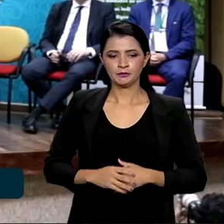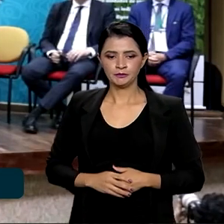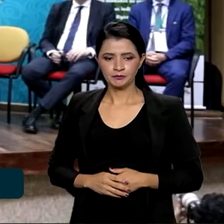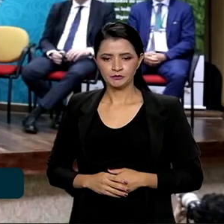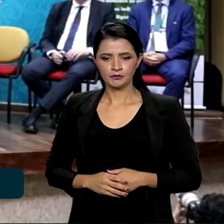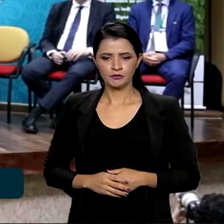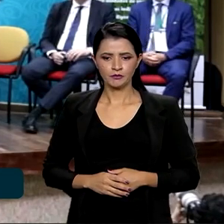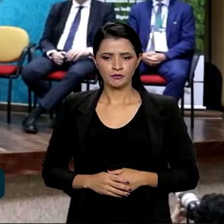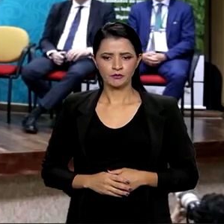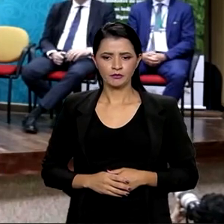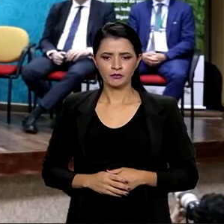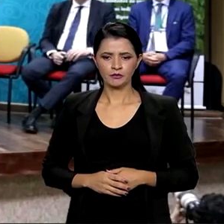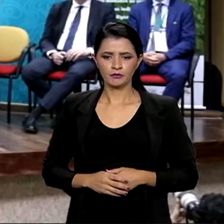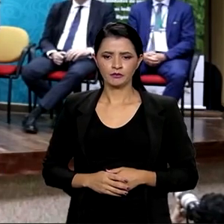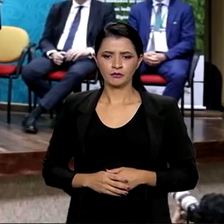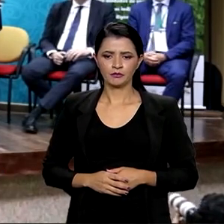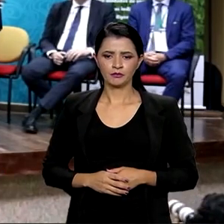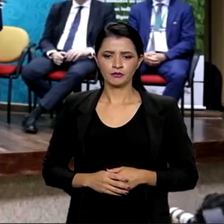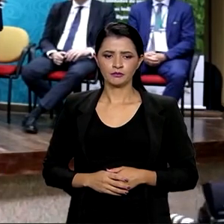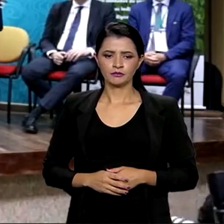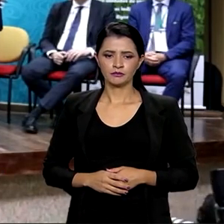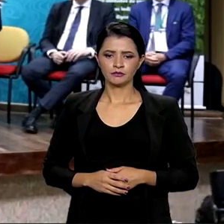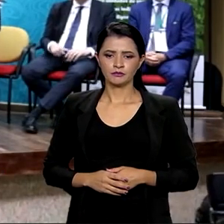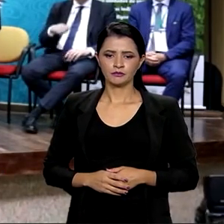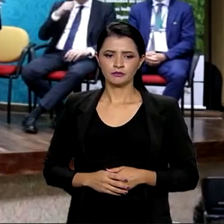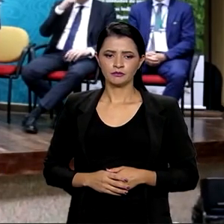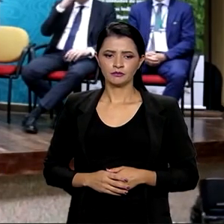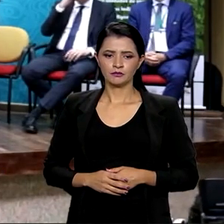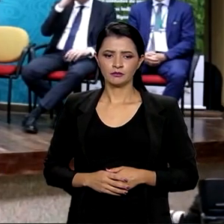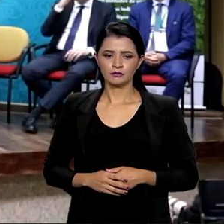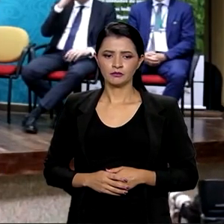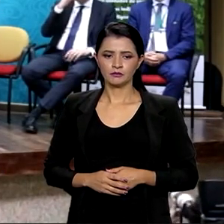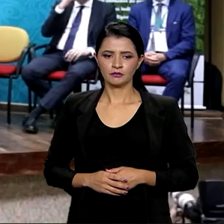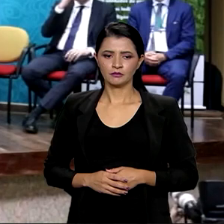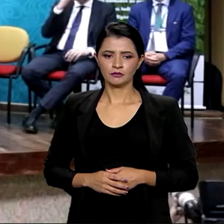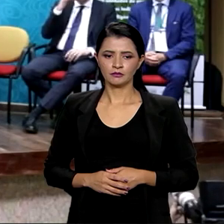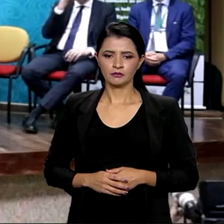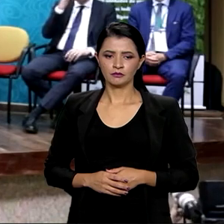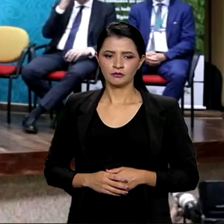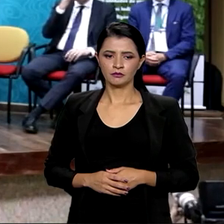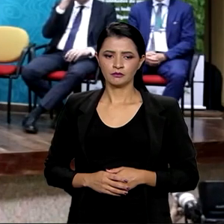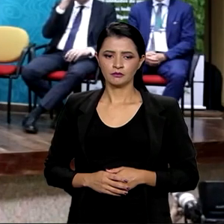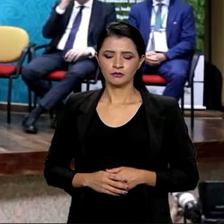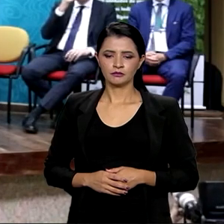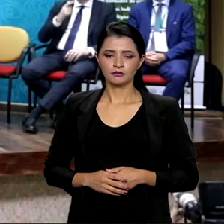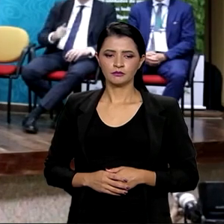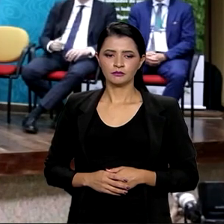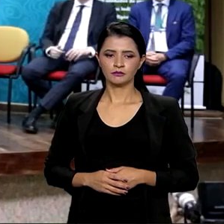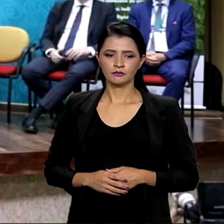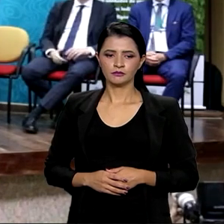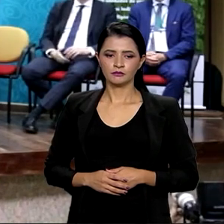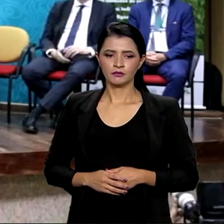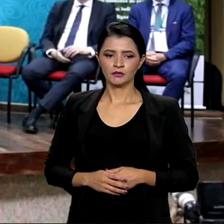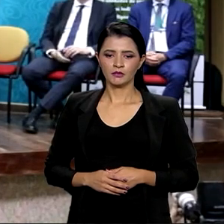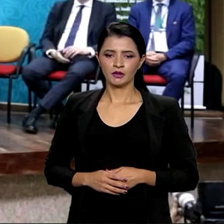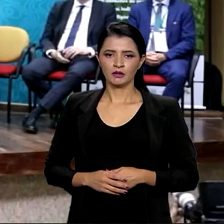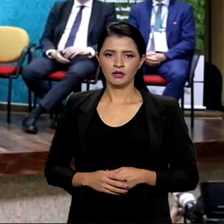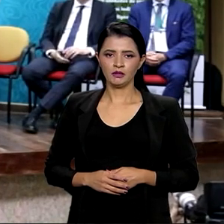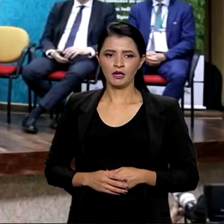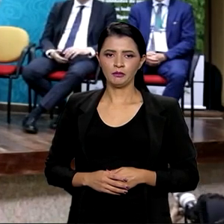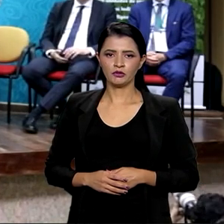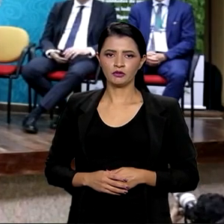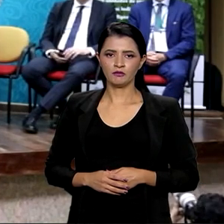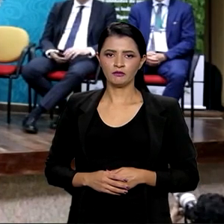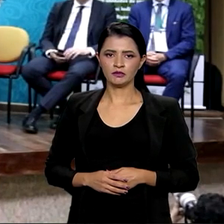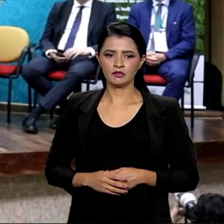nesses 15 anos de atividades do BNDES, do Fundo Amazônia, é a gente ressaltar o que